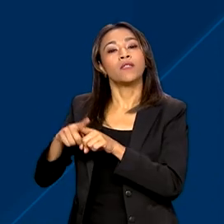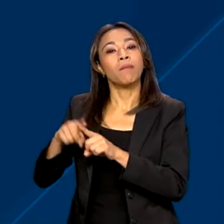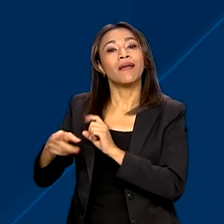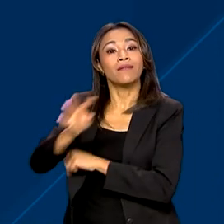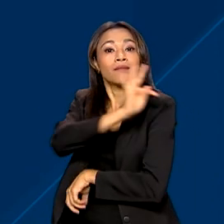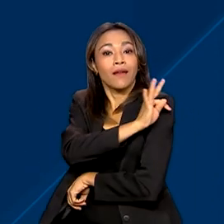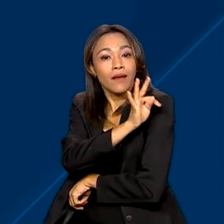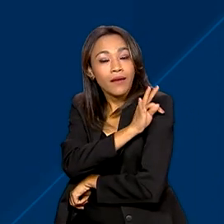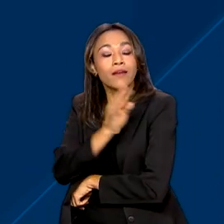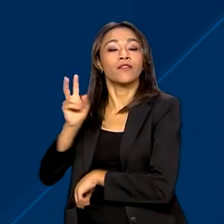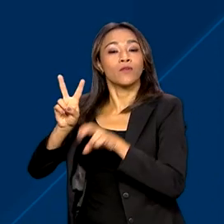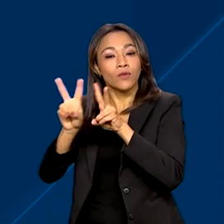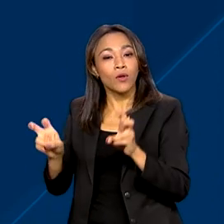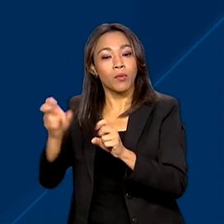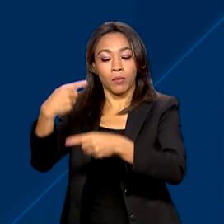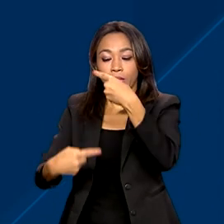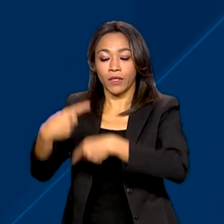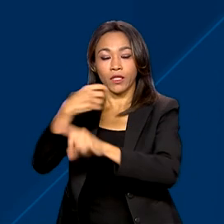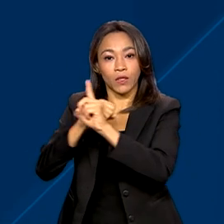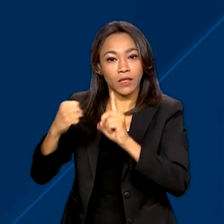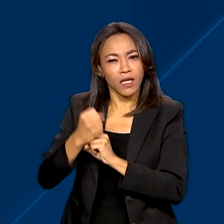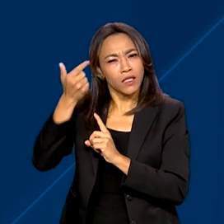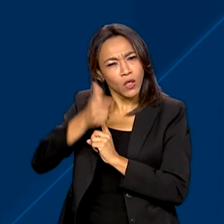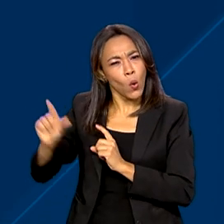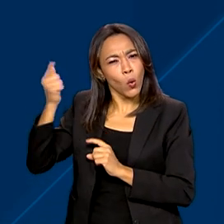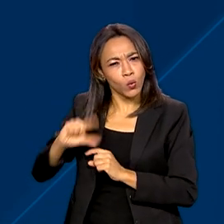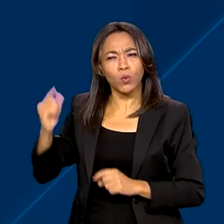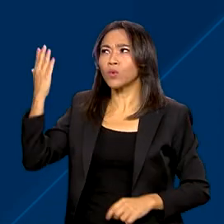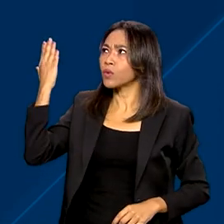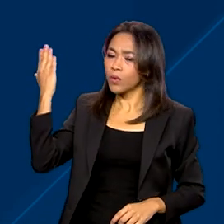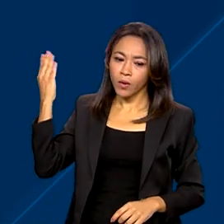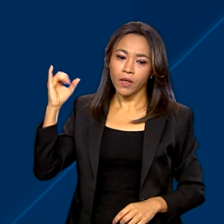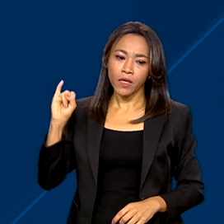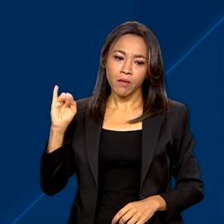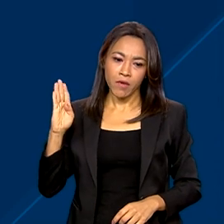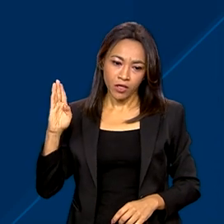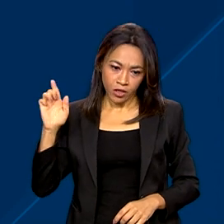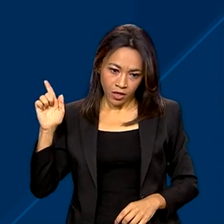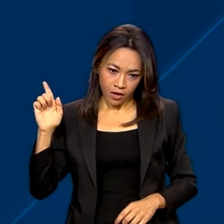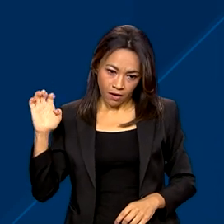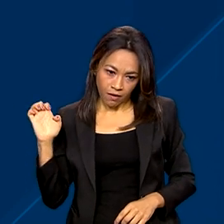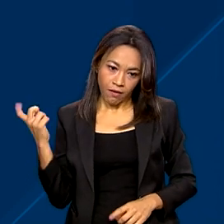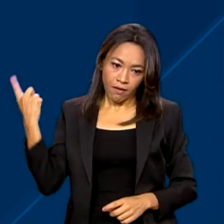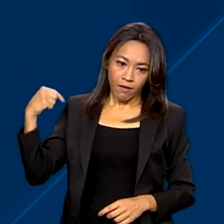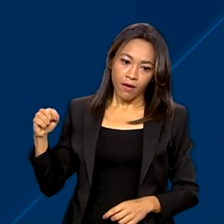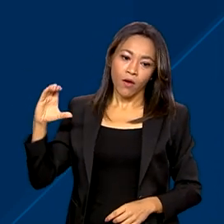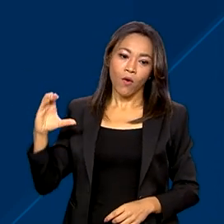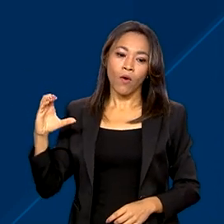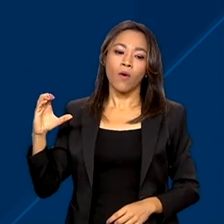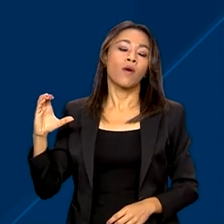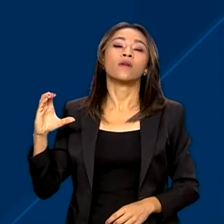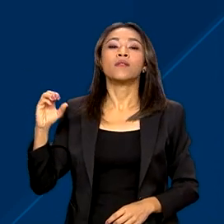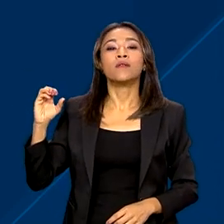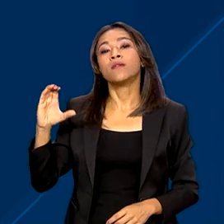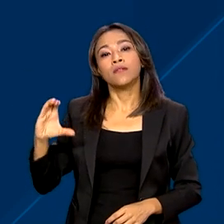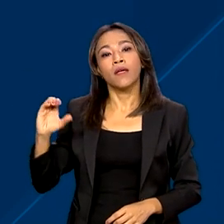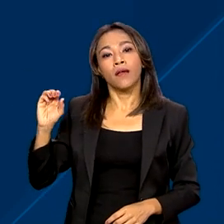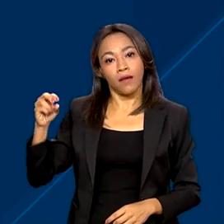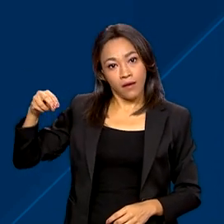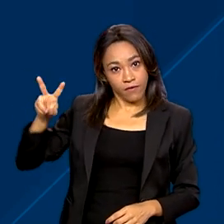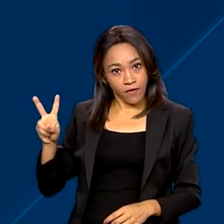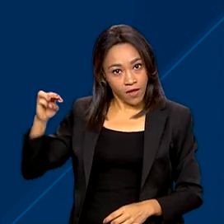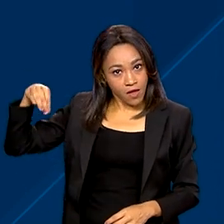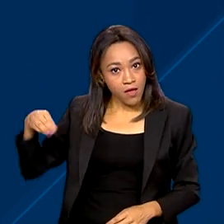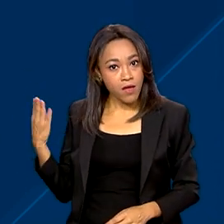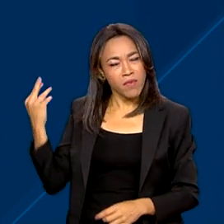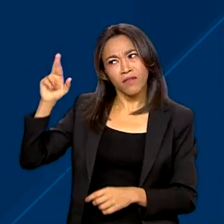de políticas sociais e outros órgãos, como o IBGE e a Comissão de Valores Mobiliários. Os salários